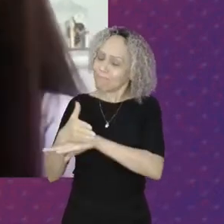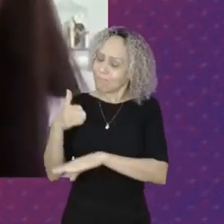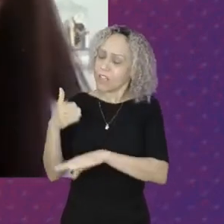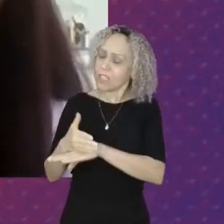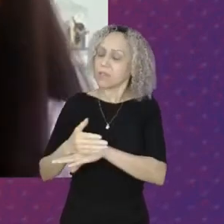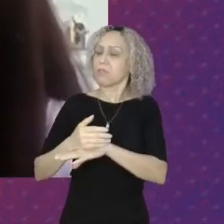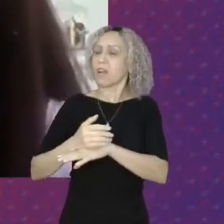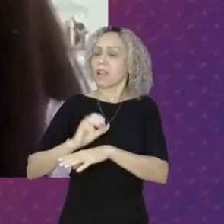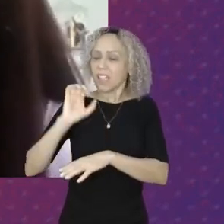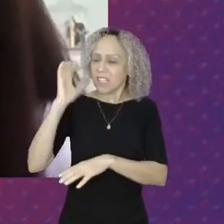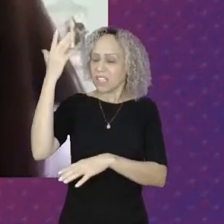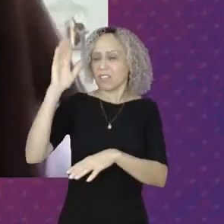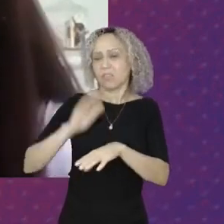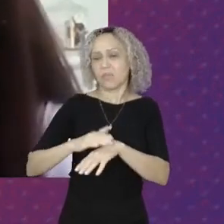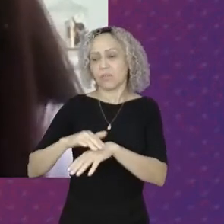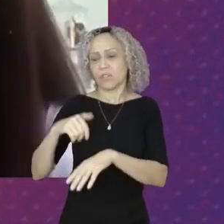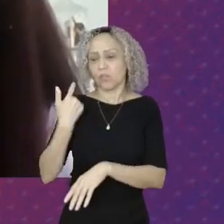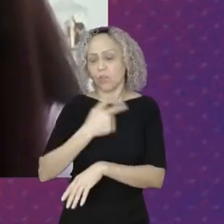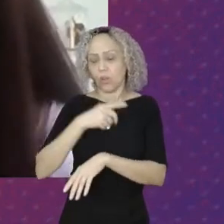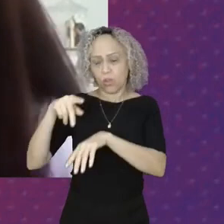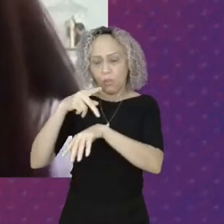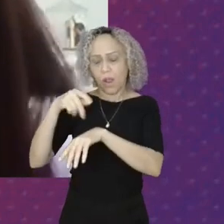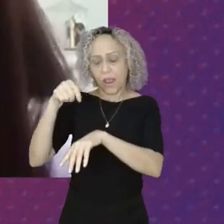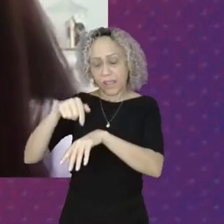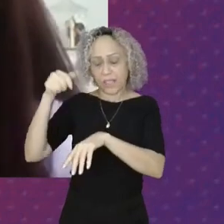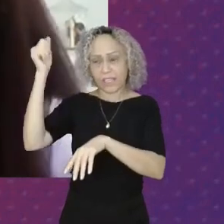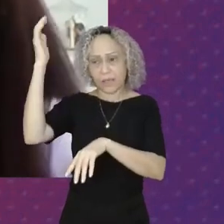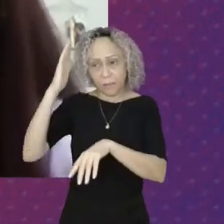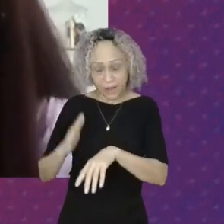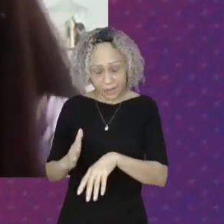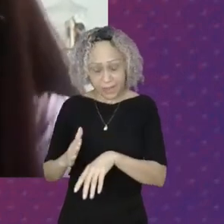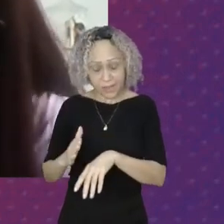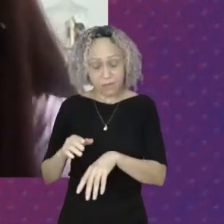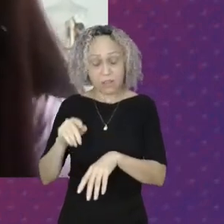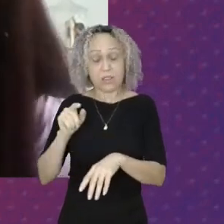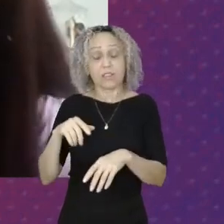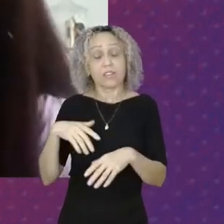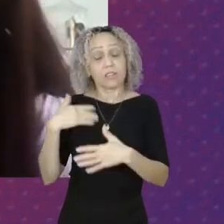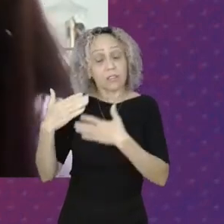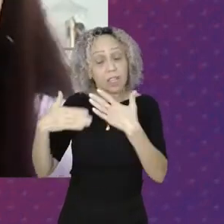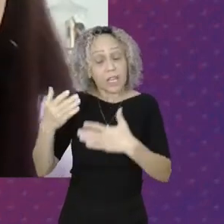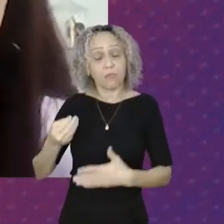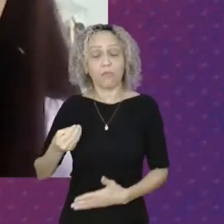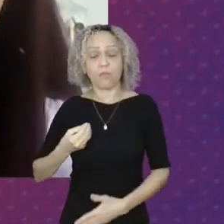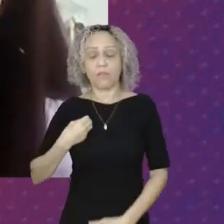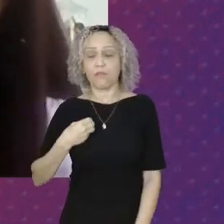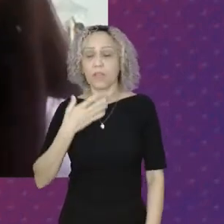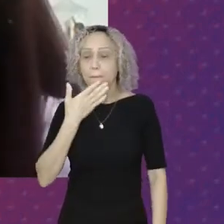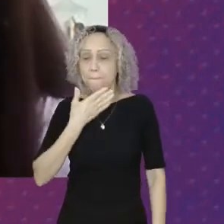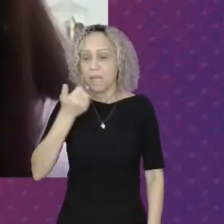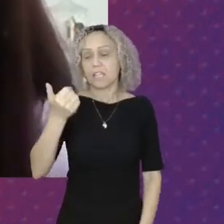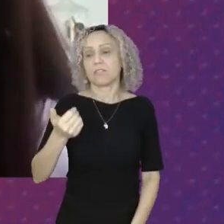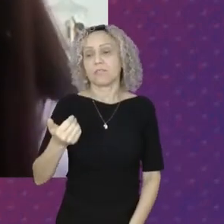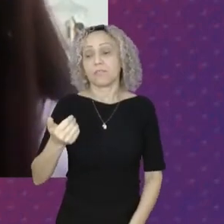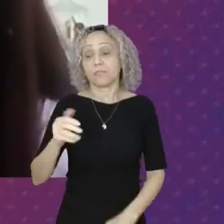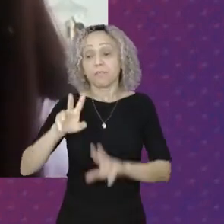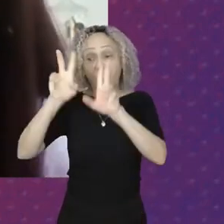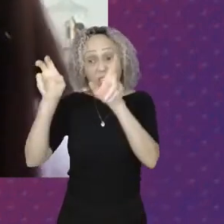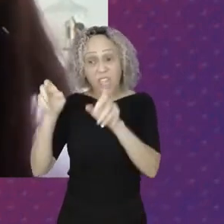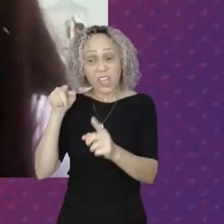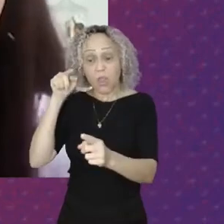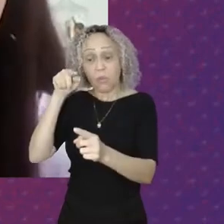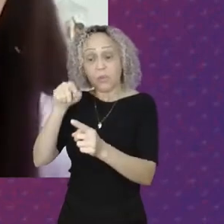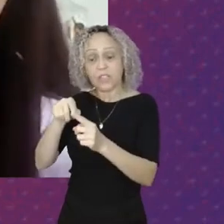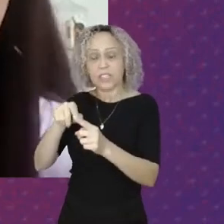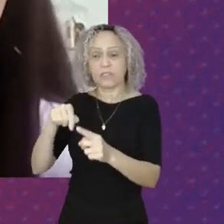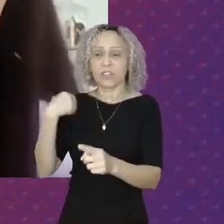Esse na verdade Esse é o sentido E a direção Da nossa luta E essa luta Ela tem sido Coletivamente Então